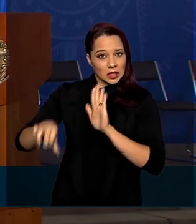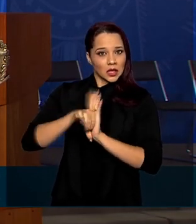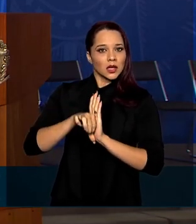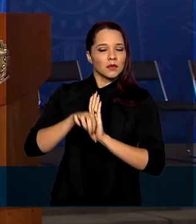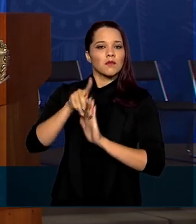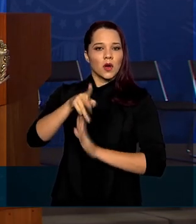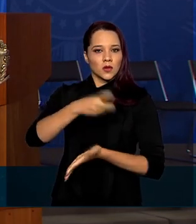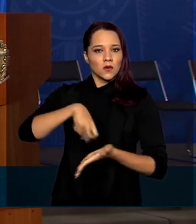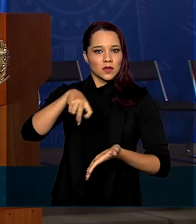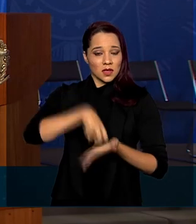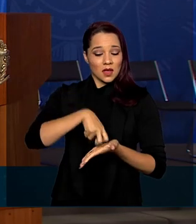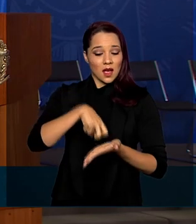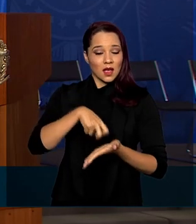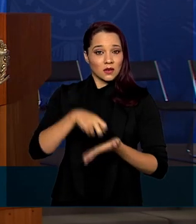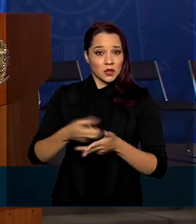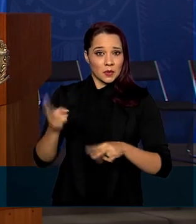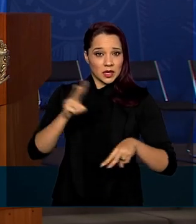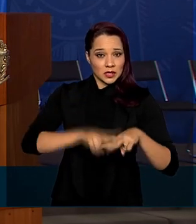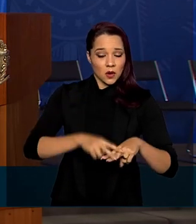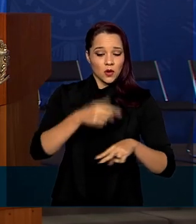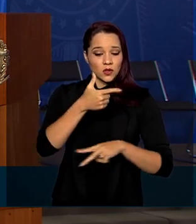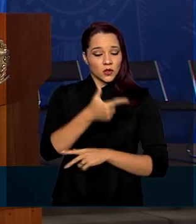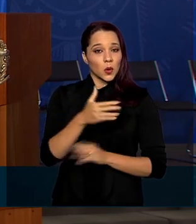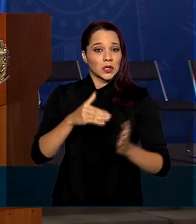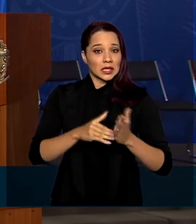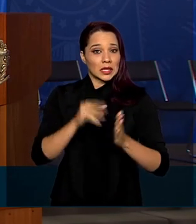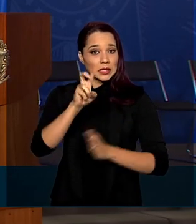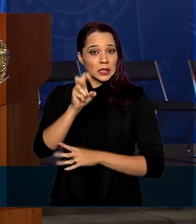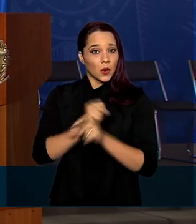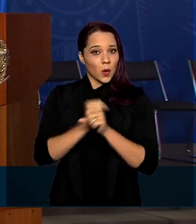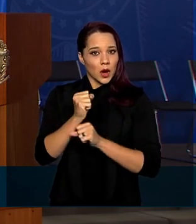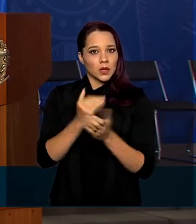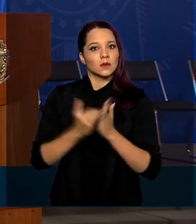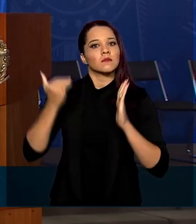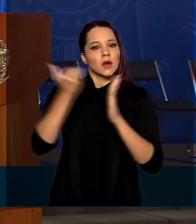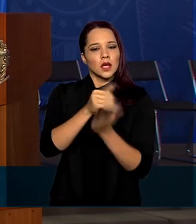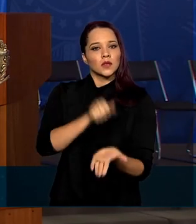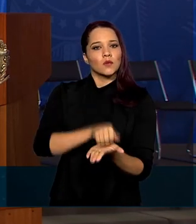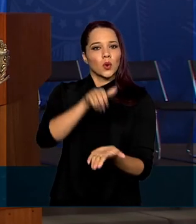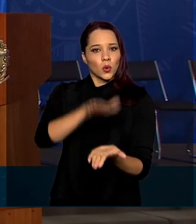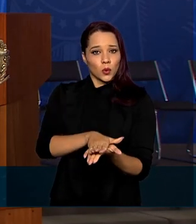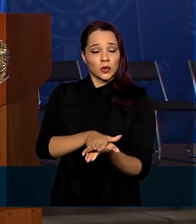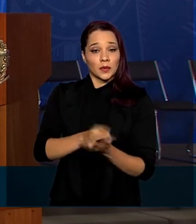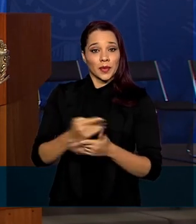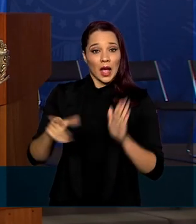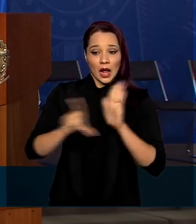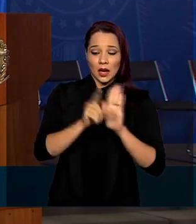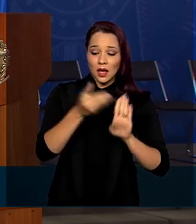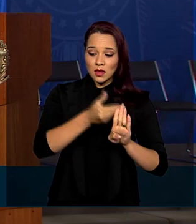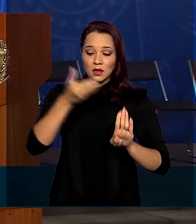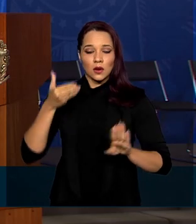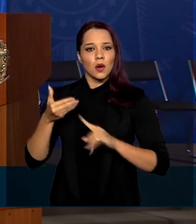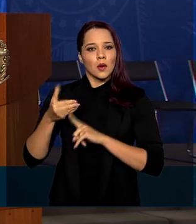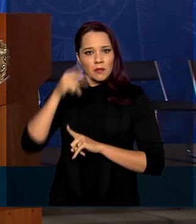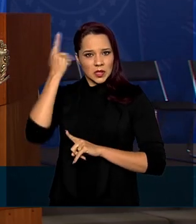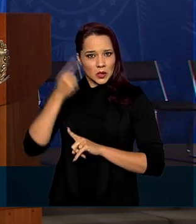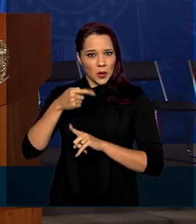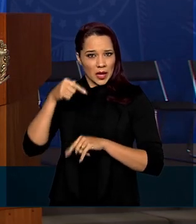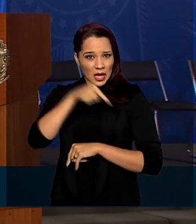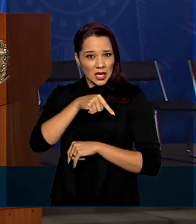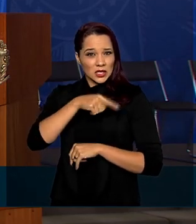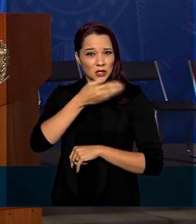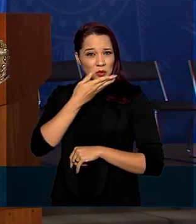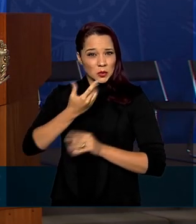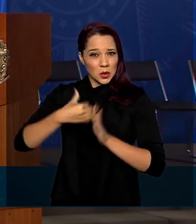condenado a uma pena de reclusão de dois a cinco anos, mais multa. A lei anterior previa que quem cometesse esses